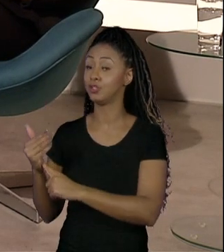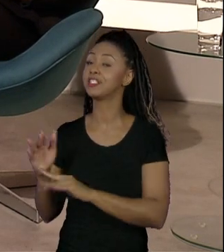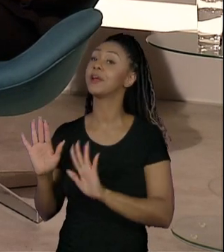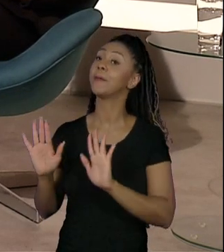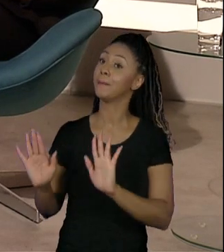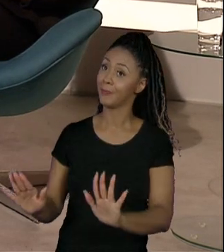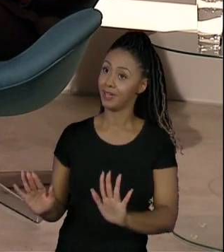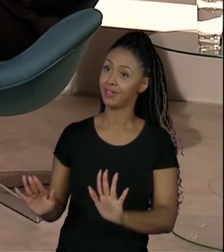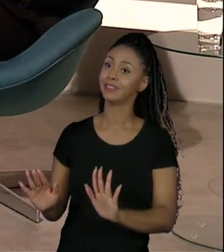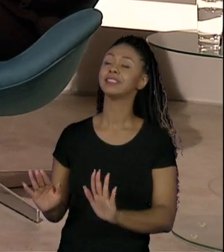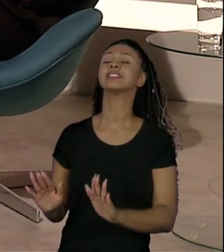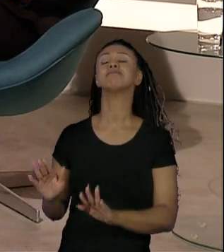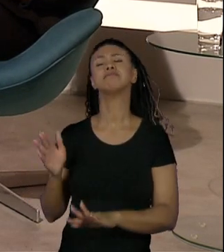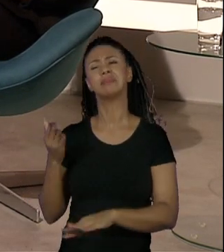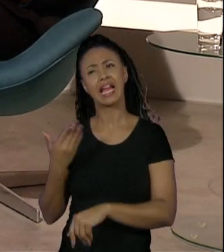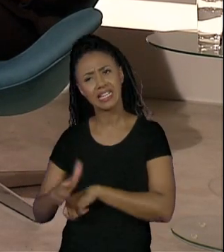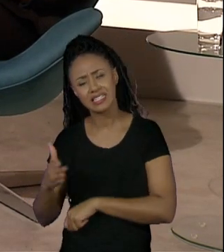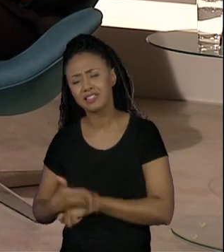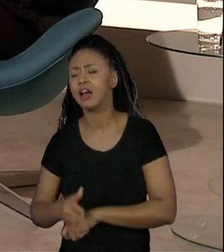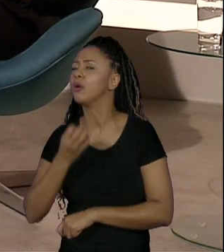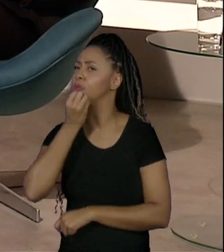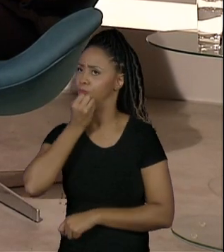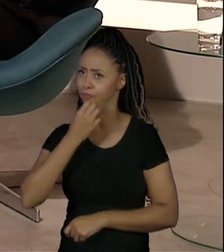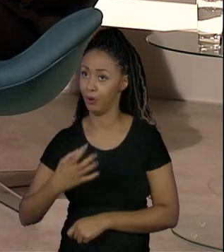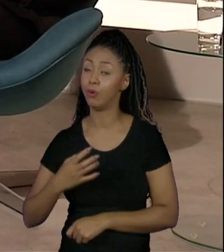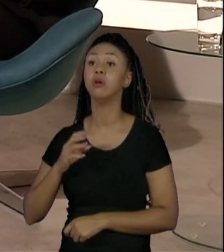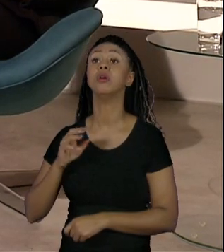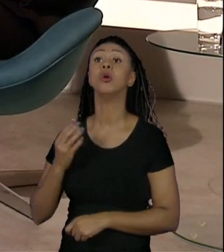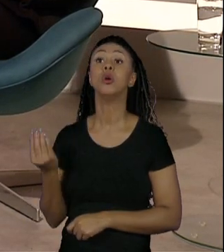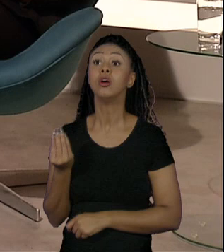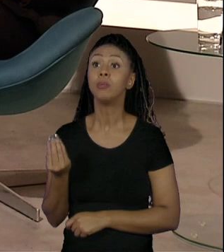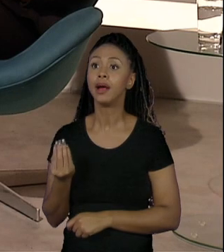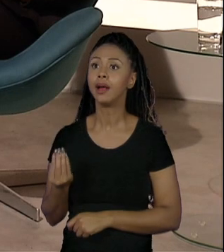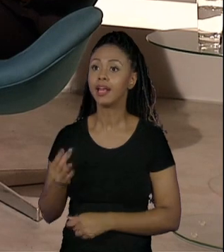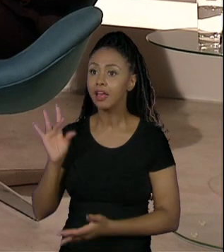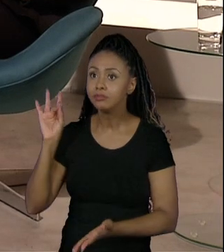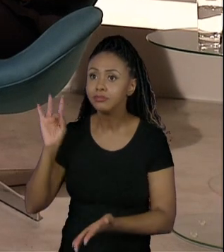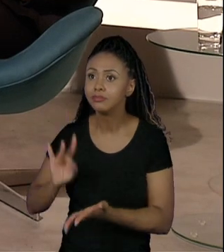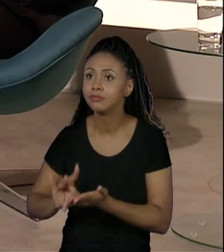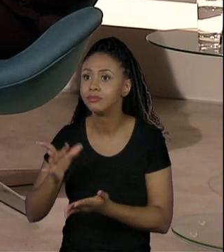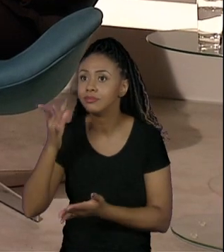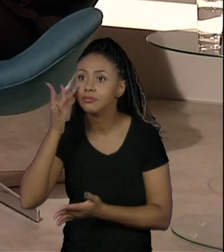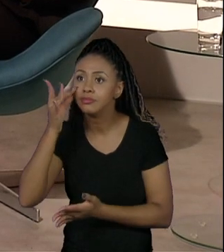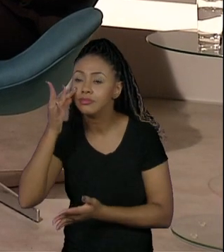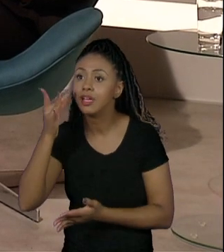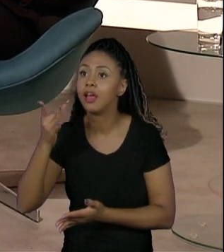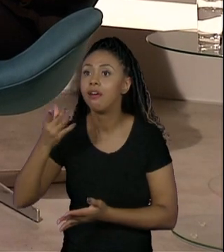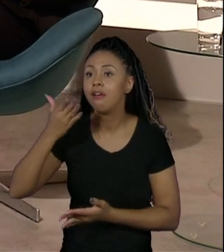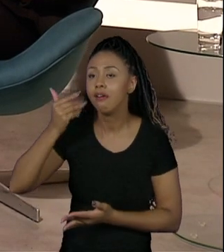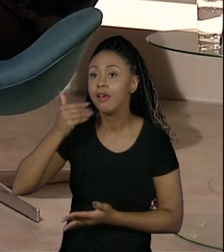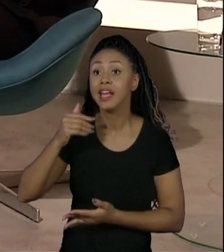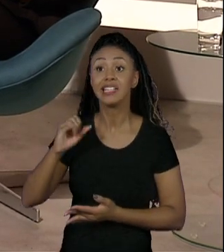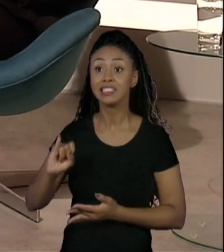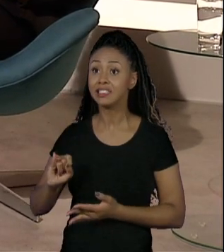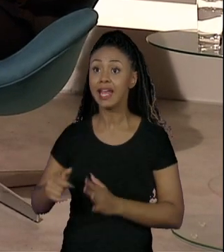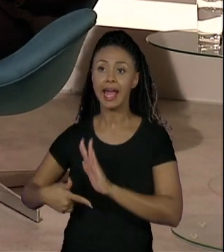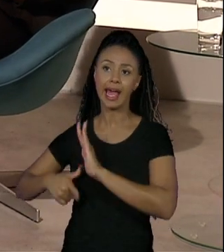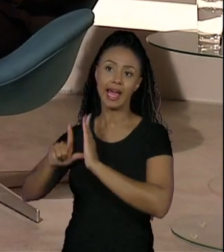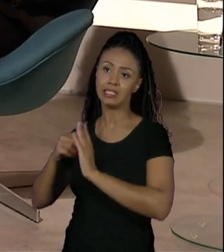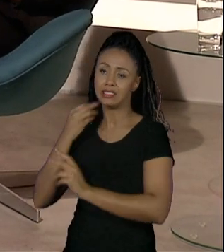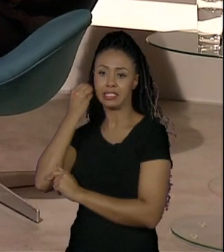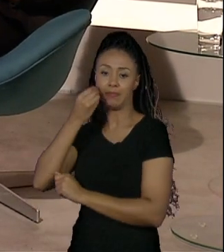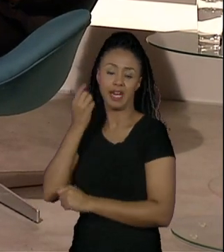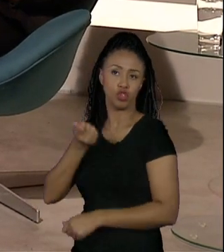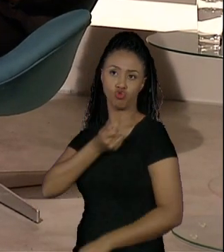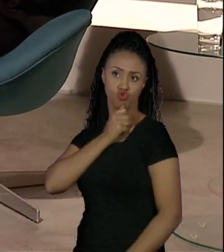todo estágio é muito bem-vindo. É onde a pessoa realmente vai estar ali aprendendo. Se ela não atua já na área, como eu falei, que